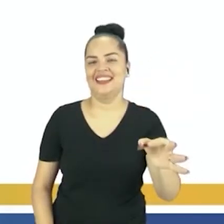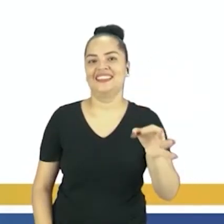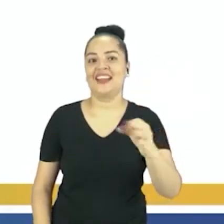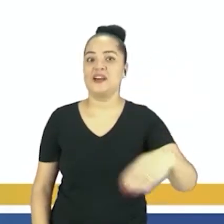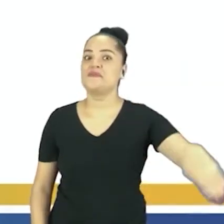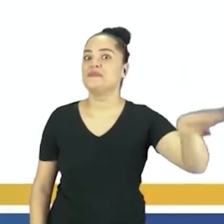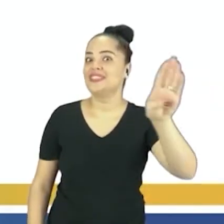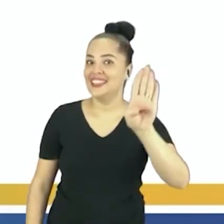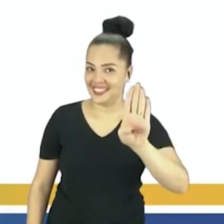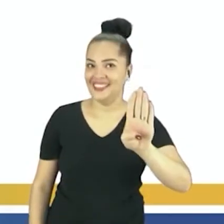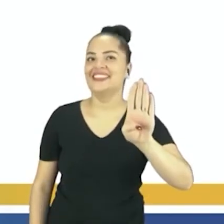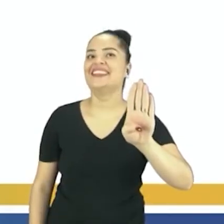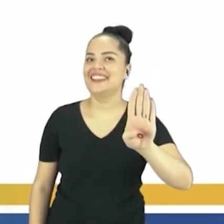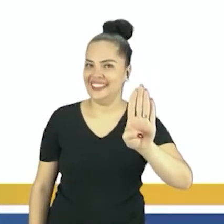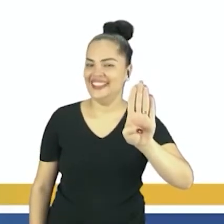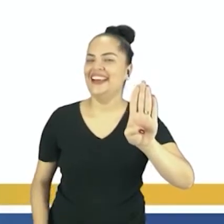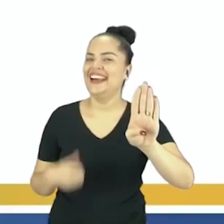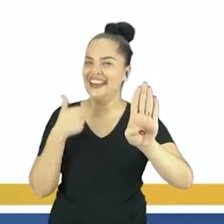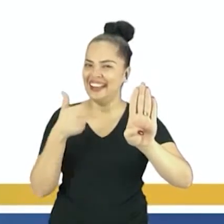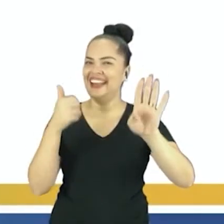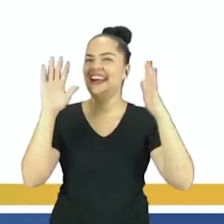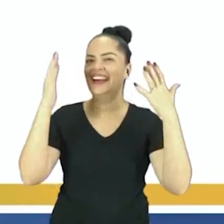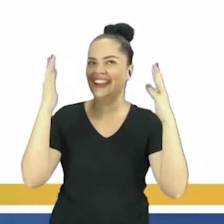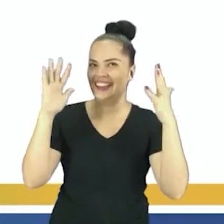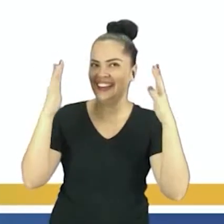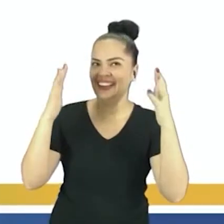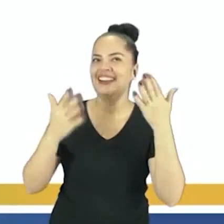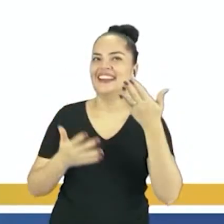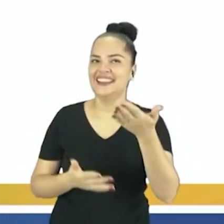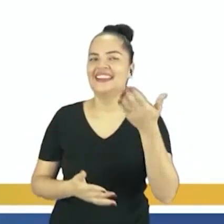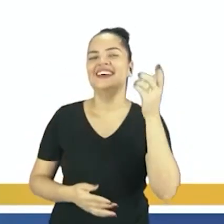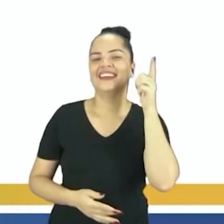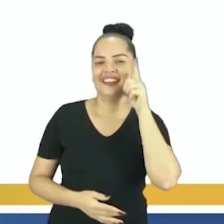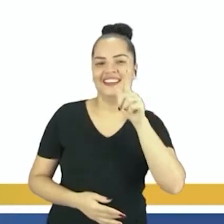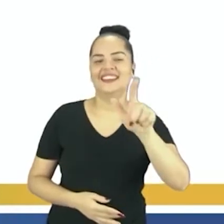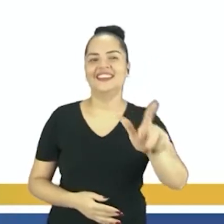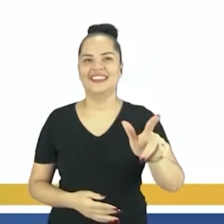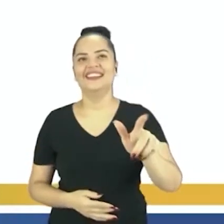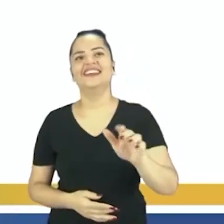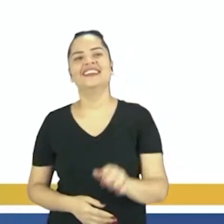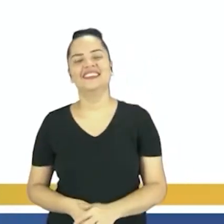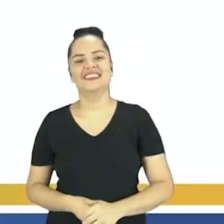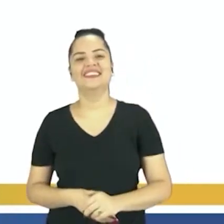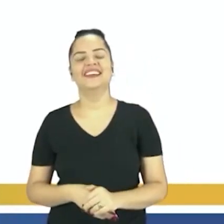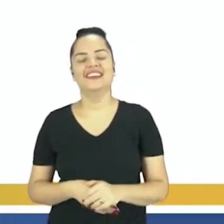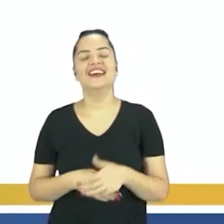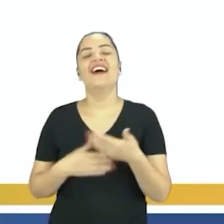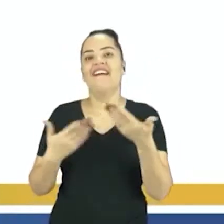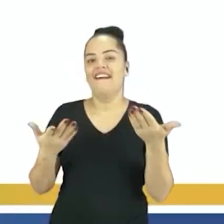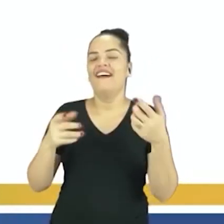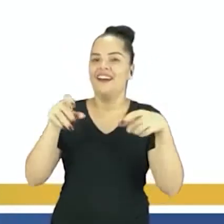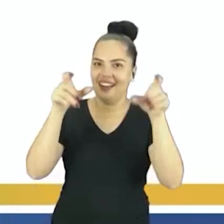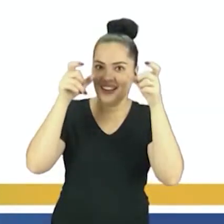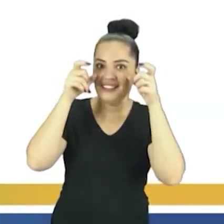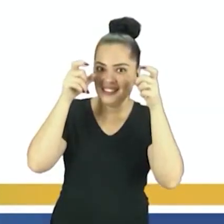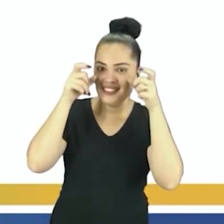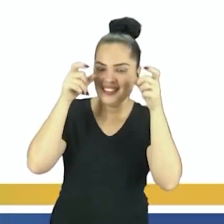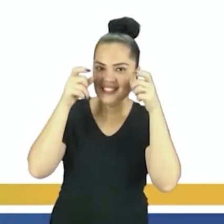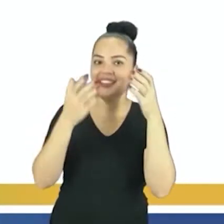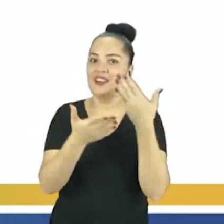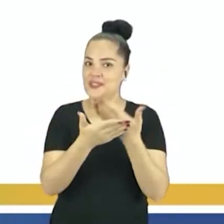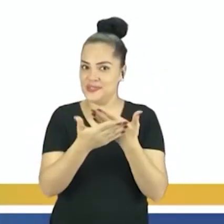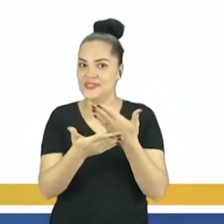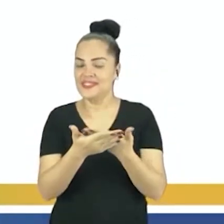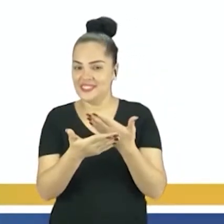Letra B! Muito bem, você conseguiu acertar. Isso mostra que você está prestando atenção no